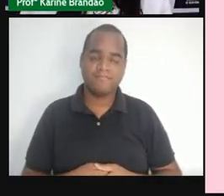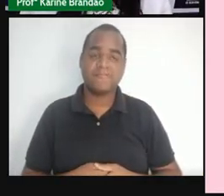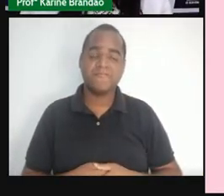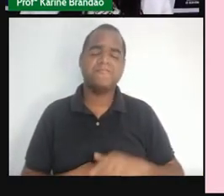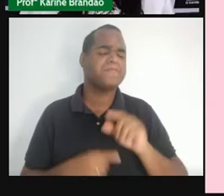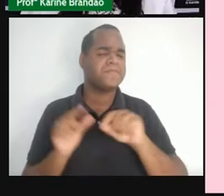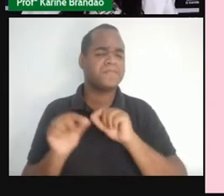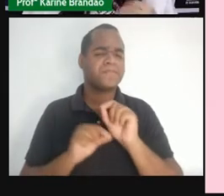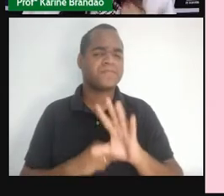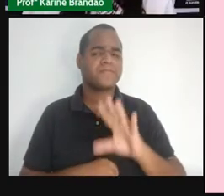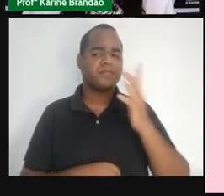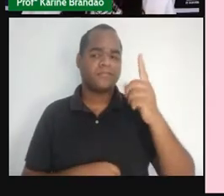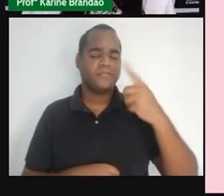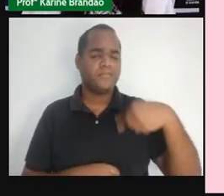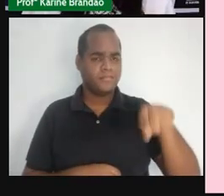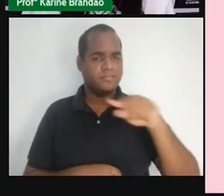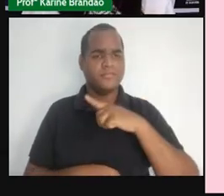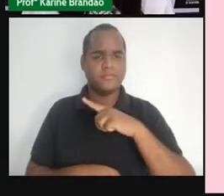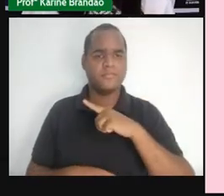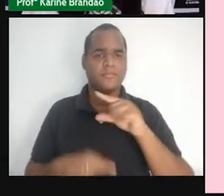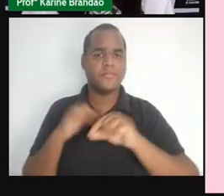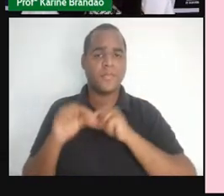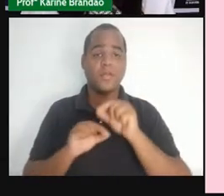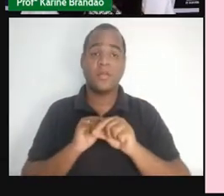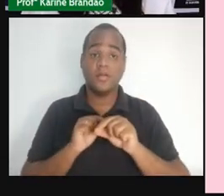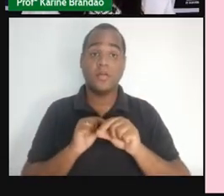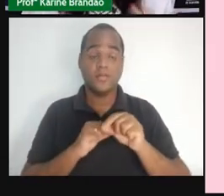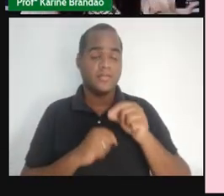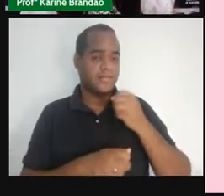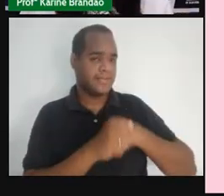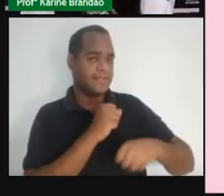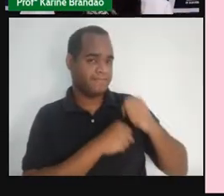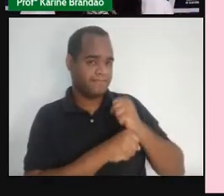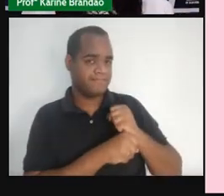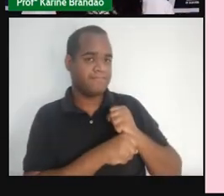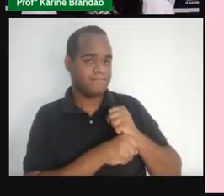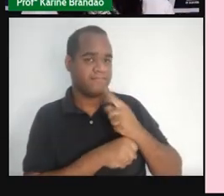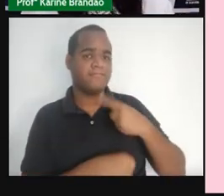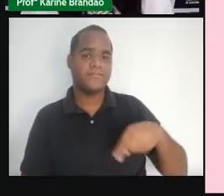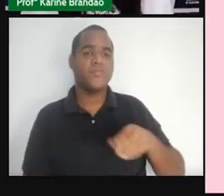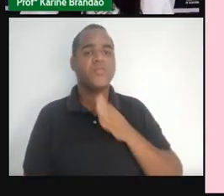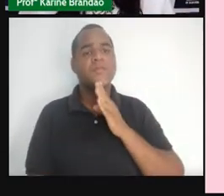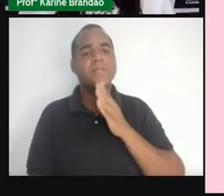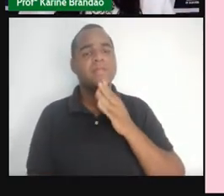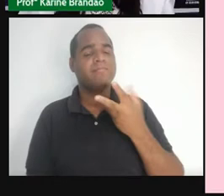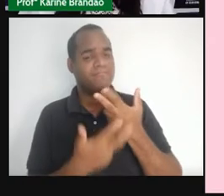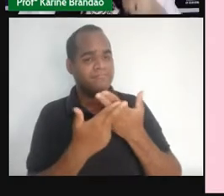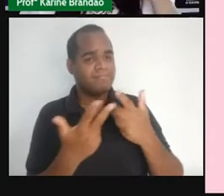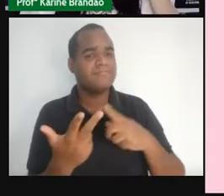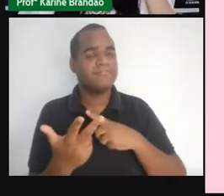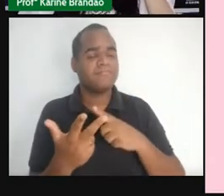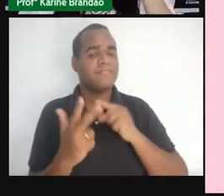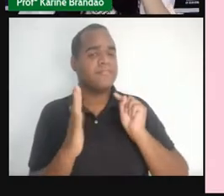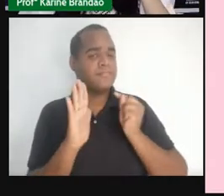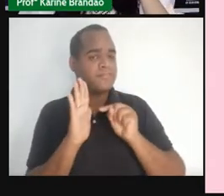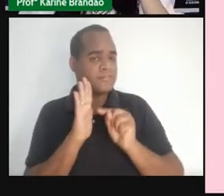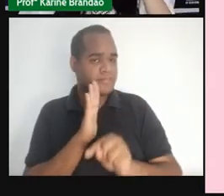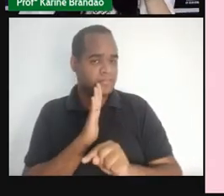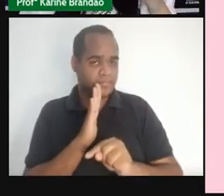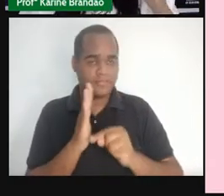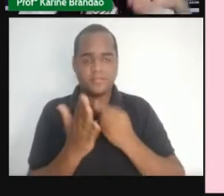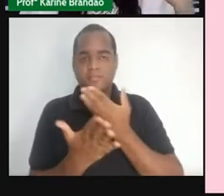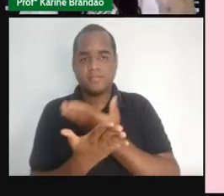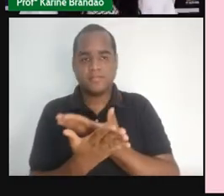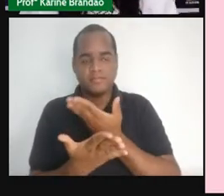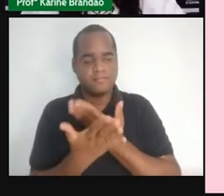Nós estamos tendo, nos últimos anos, apesar de todo o conhecimento, né? Apesar de todo um processo